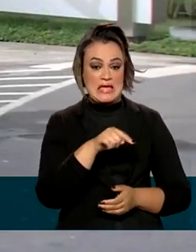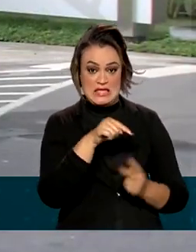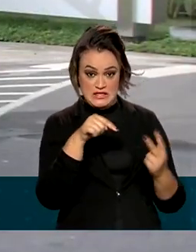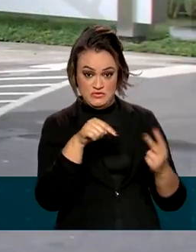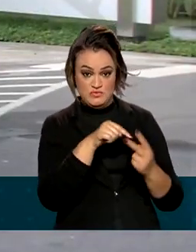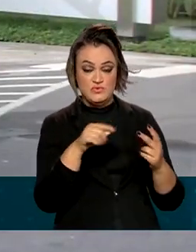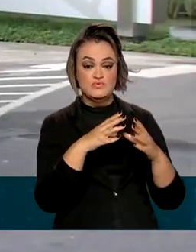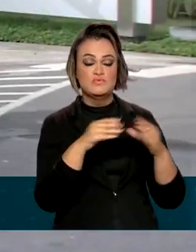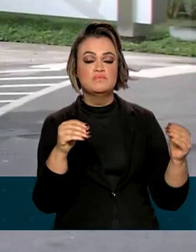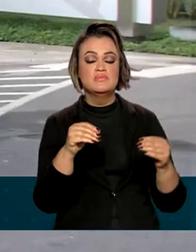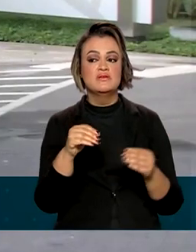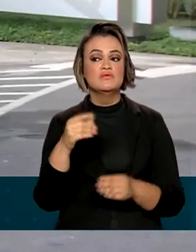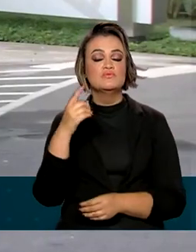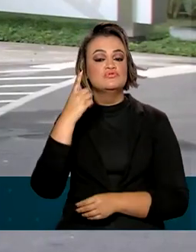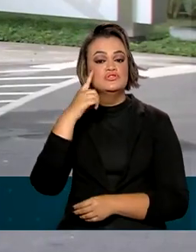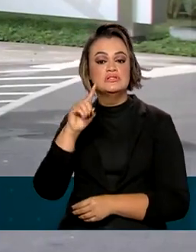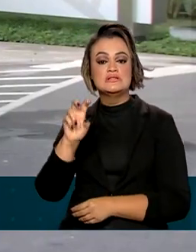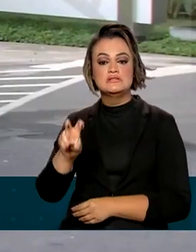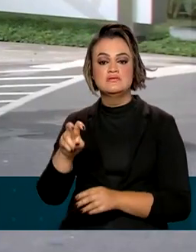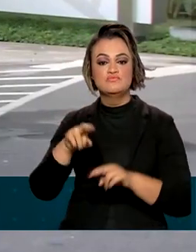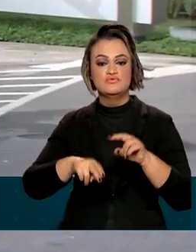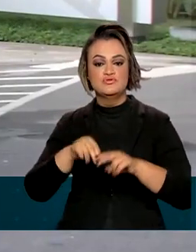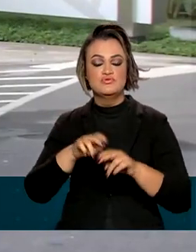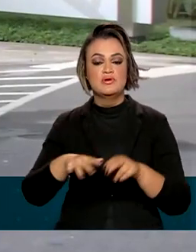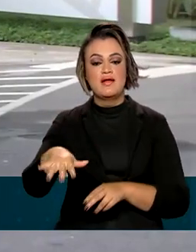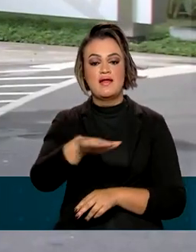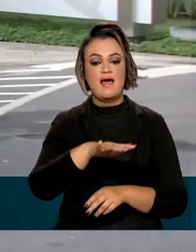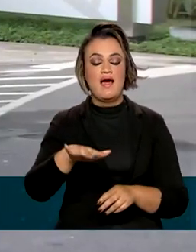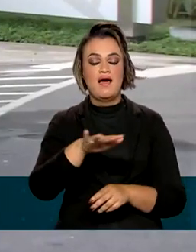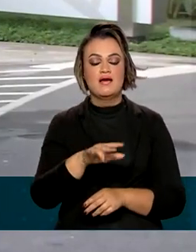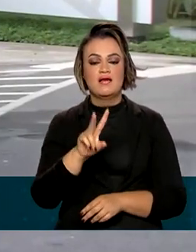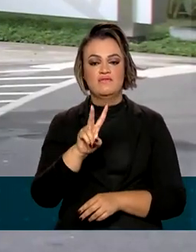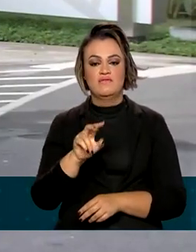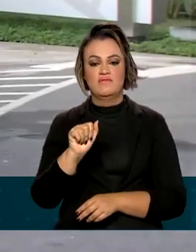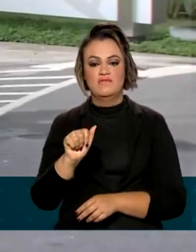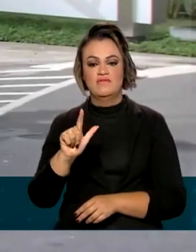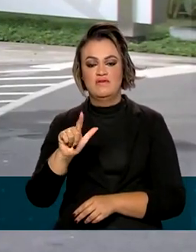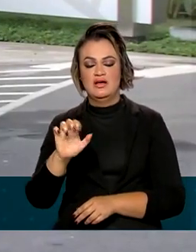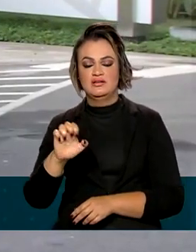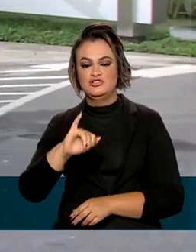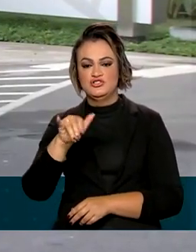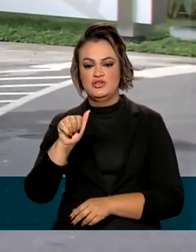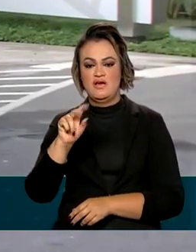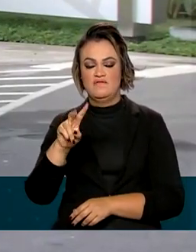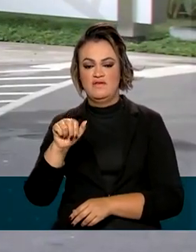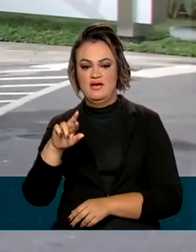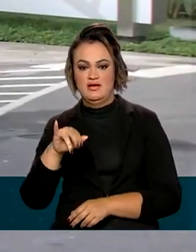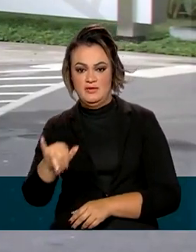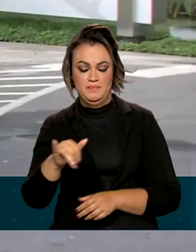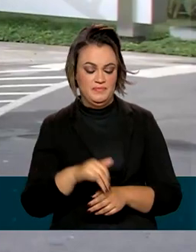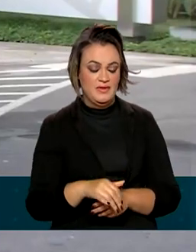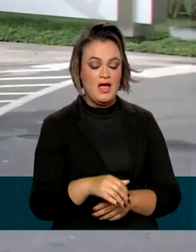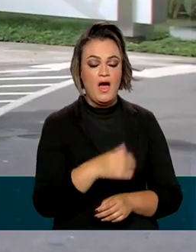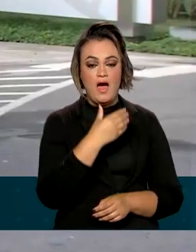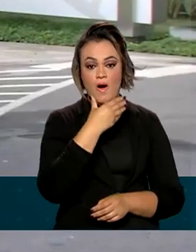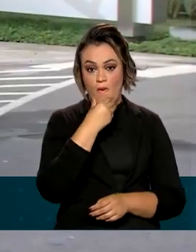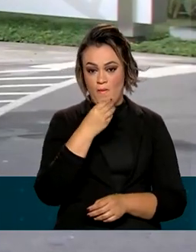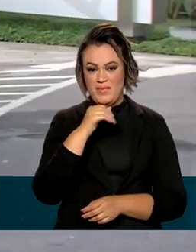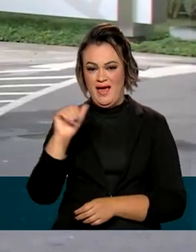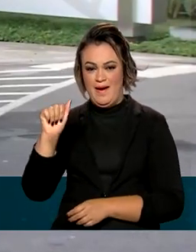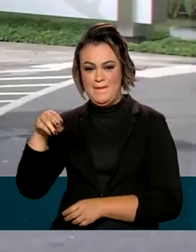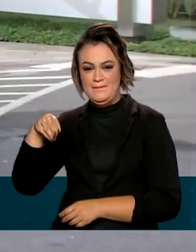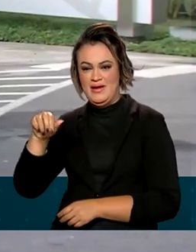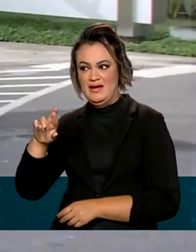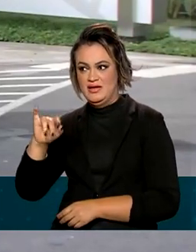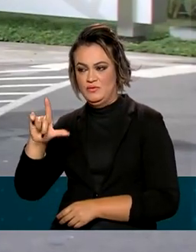desaparecidos desde o dia 5 de junho na região do Vale do Javari, na Amazônia. Amarildo da Costa Pereira, preso desde